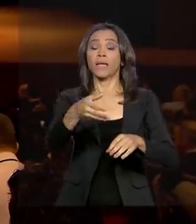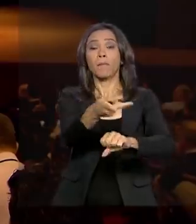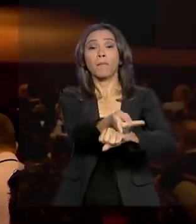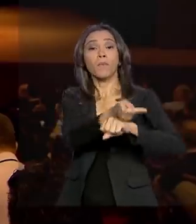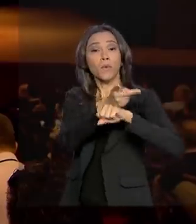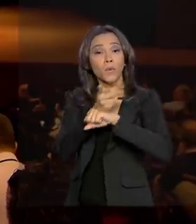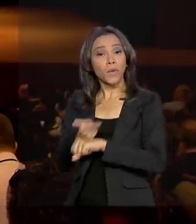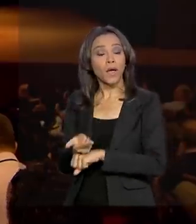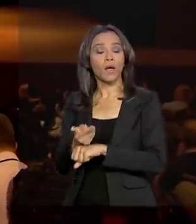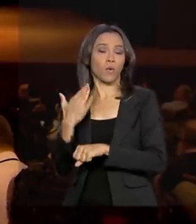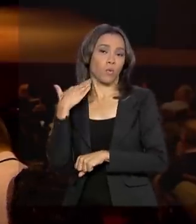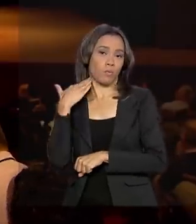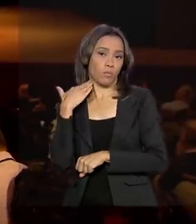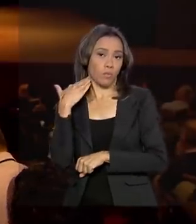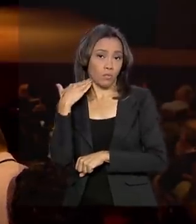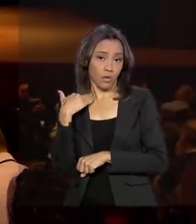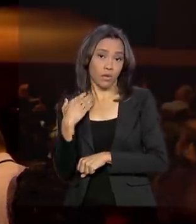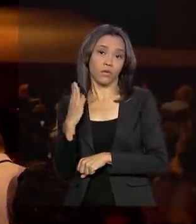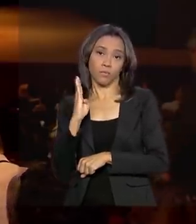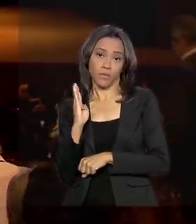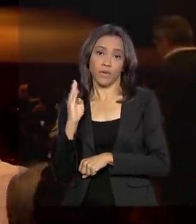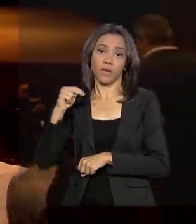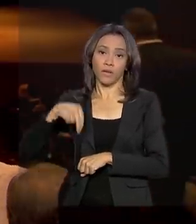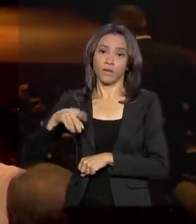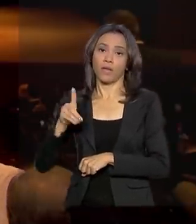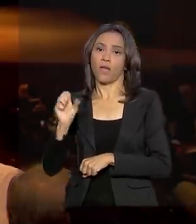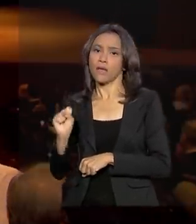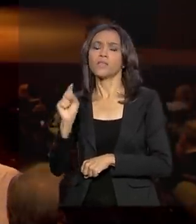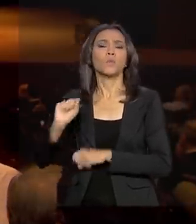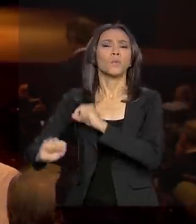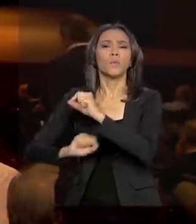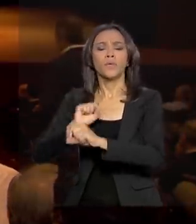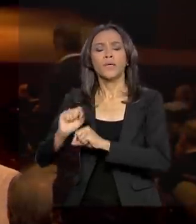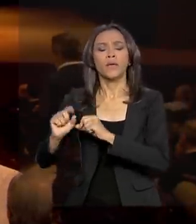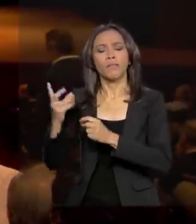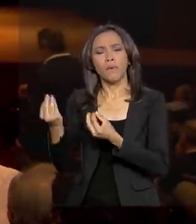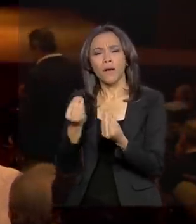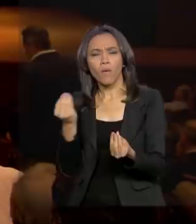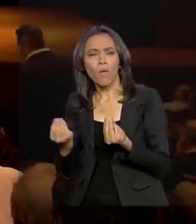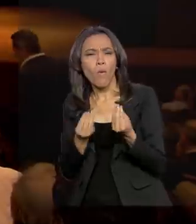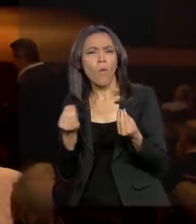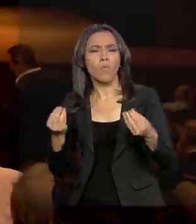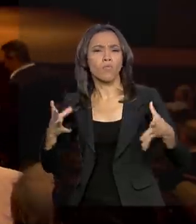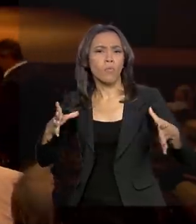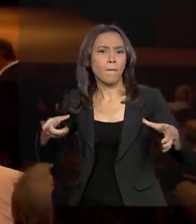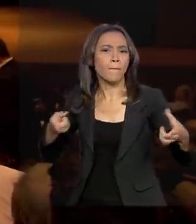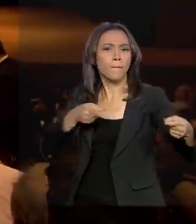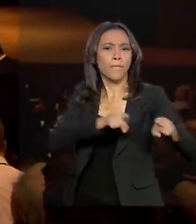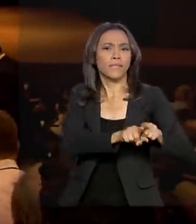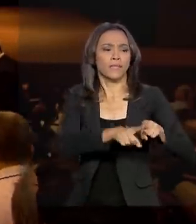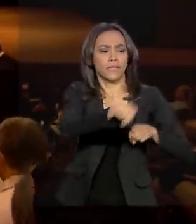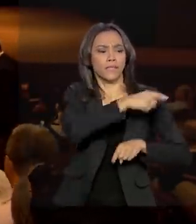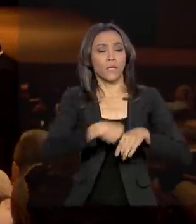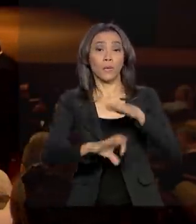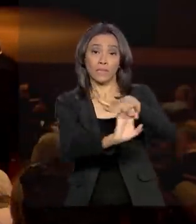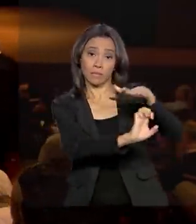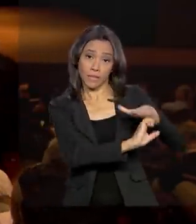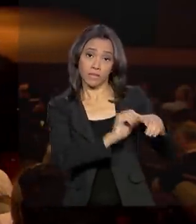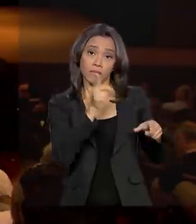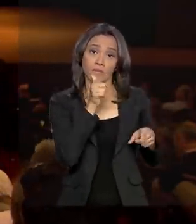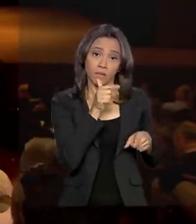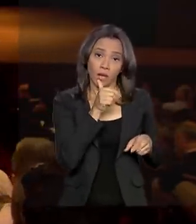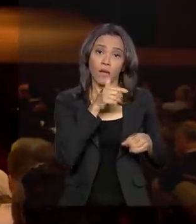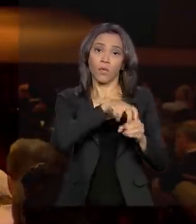criação de parcerias público-privadas das empresas de água e saneamento. E também para a